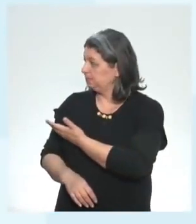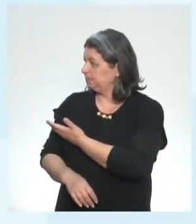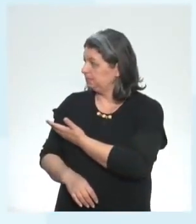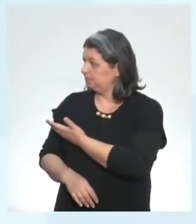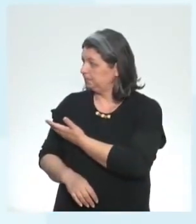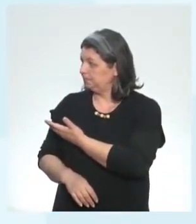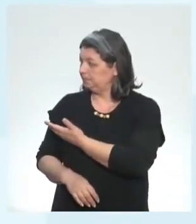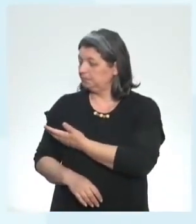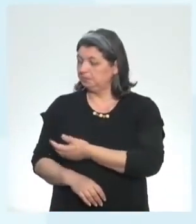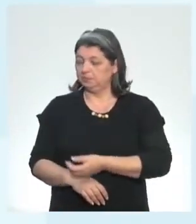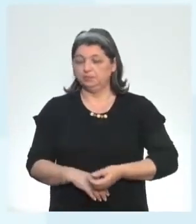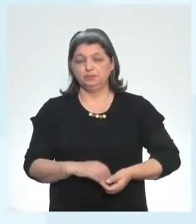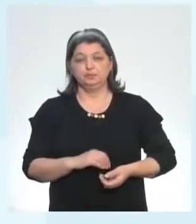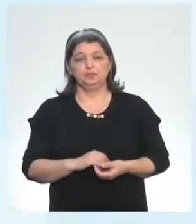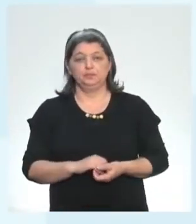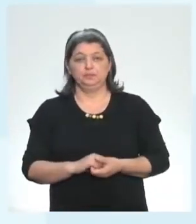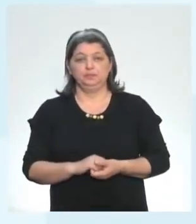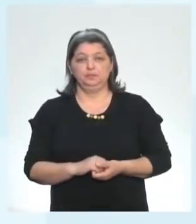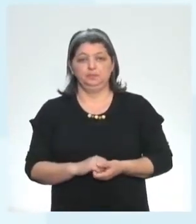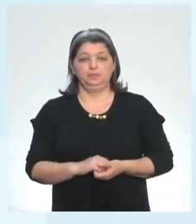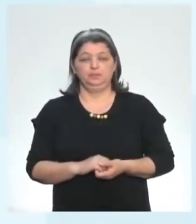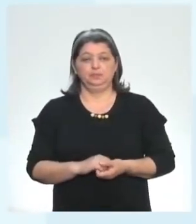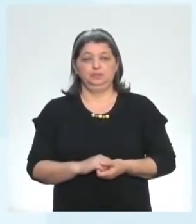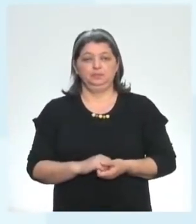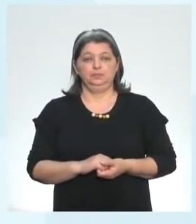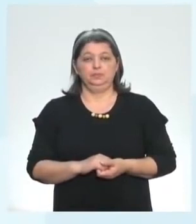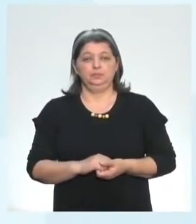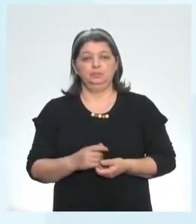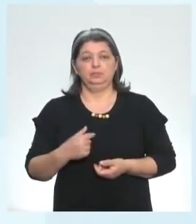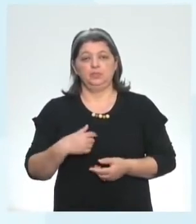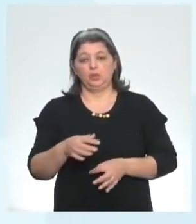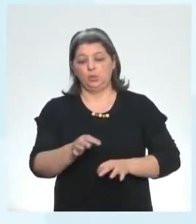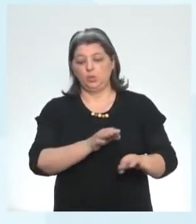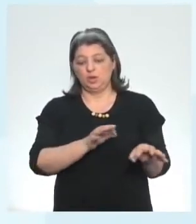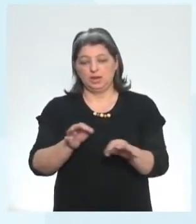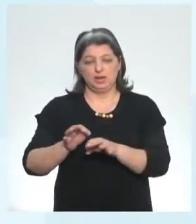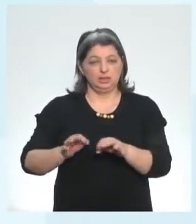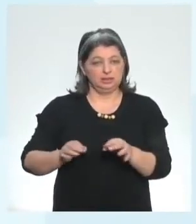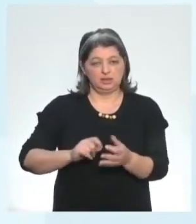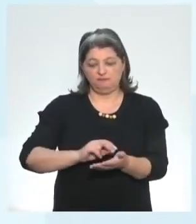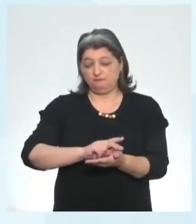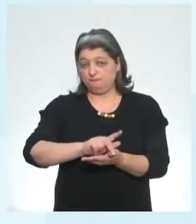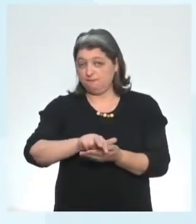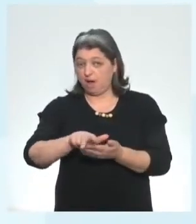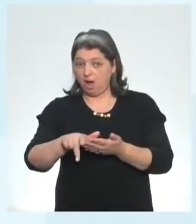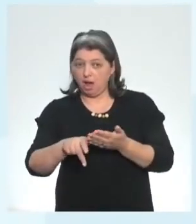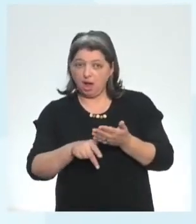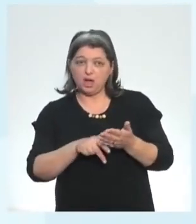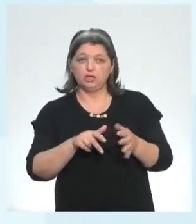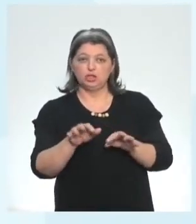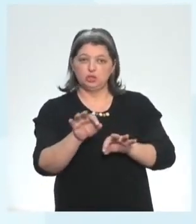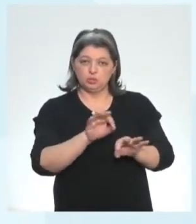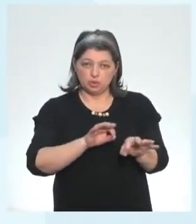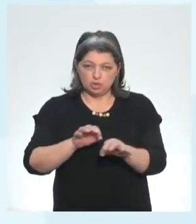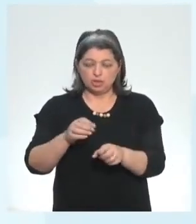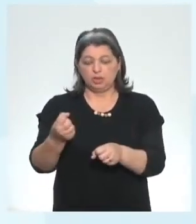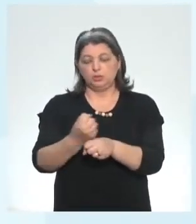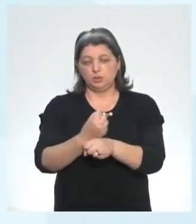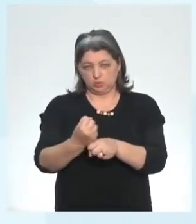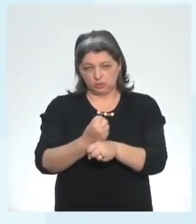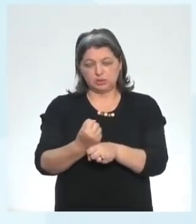many school projects this year então eu organizei muitos projetos escolares este ano